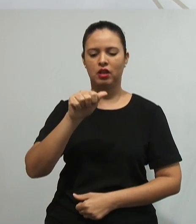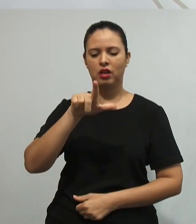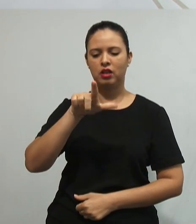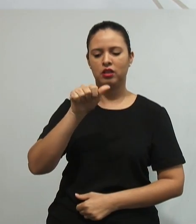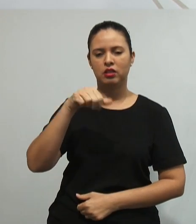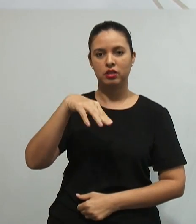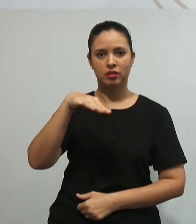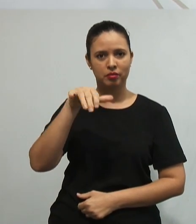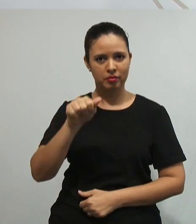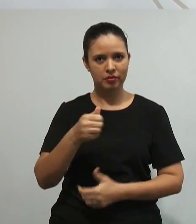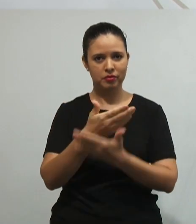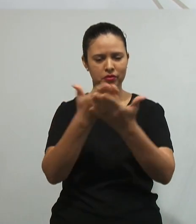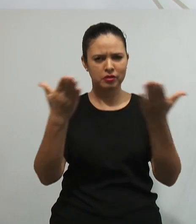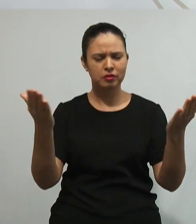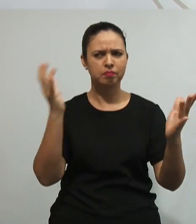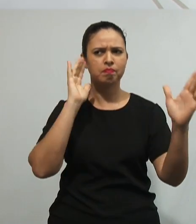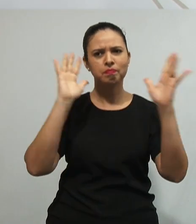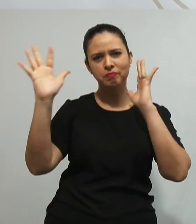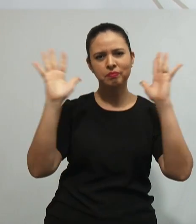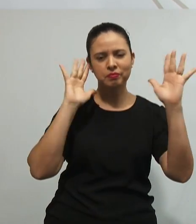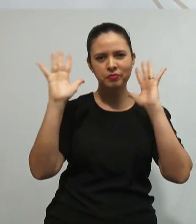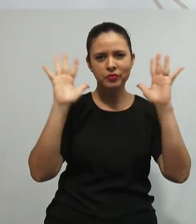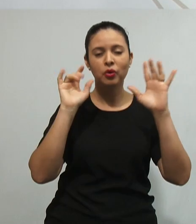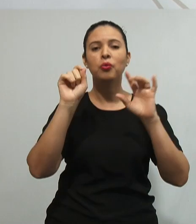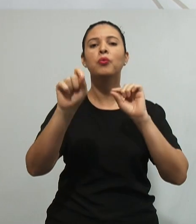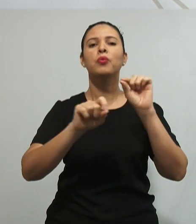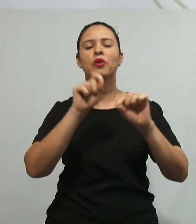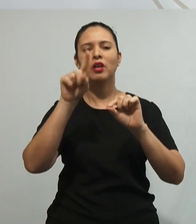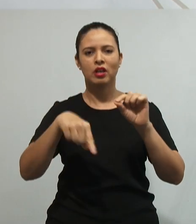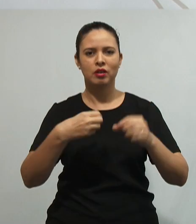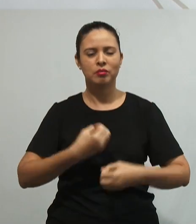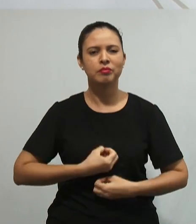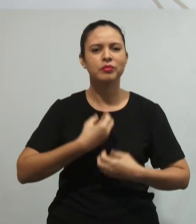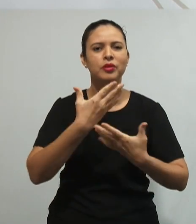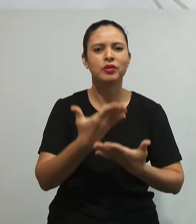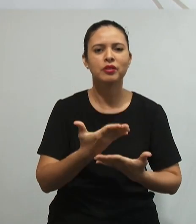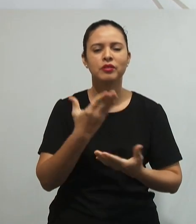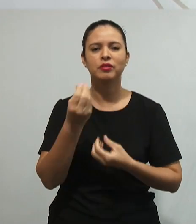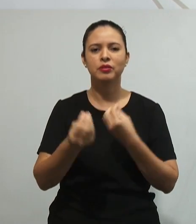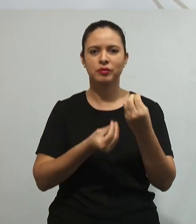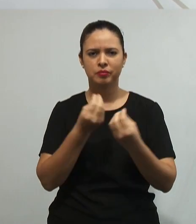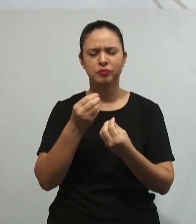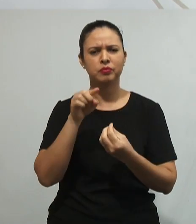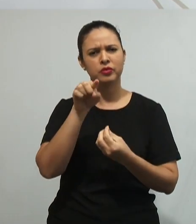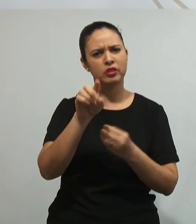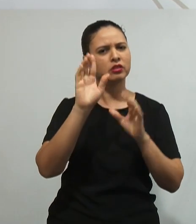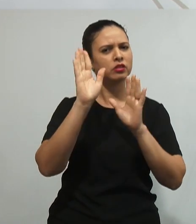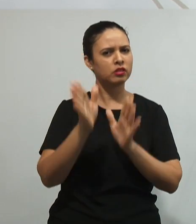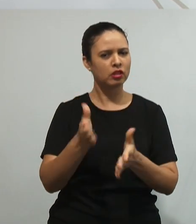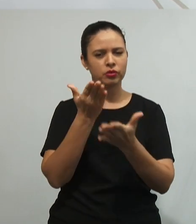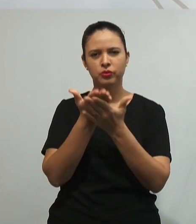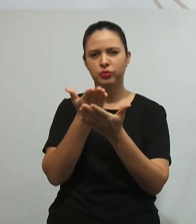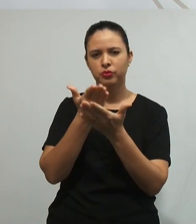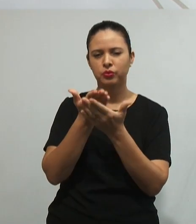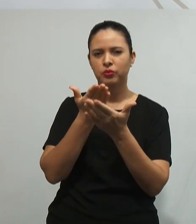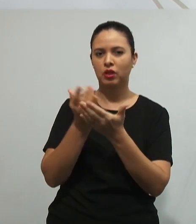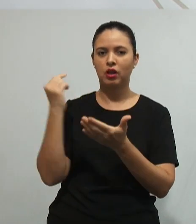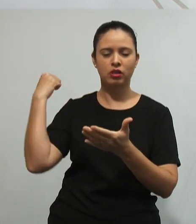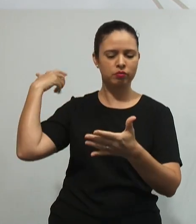Campus Calama, para que vocês possam refletir sobre este poema a partir daquilo que vocês têm estudado